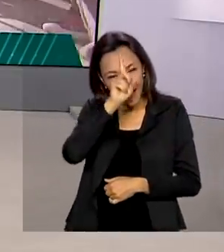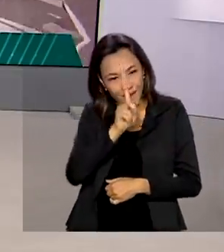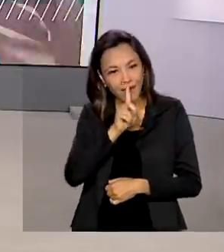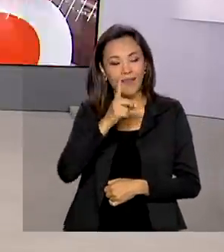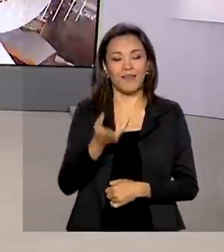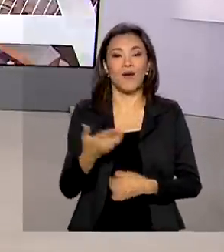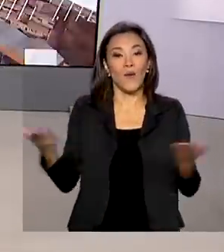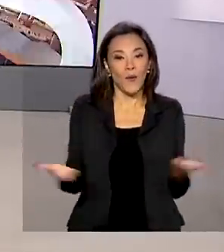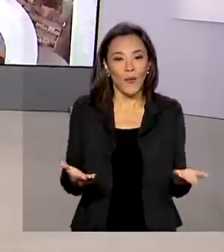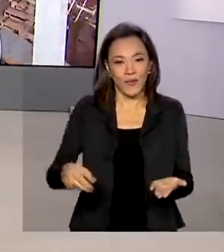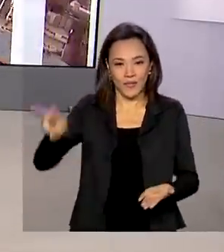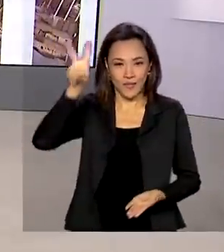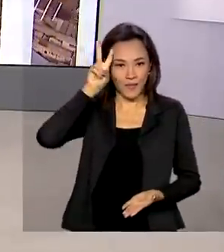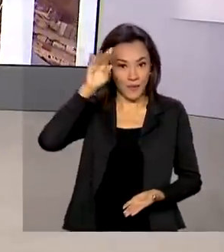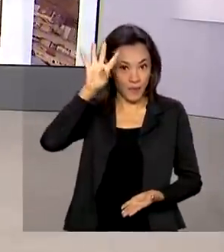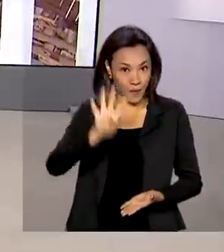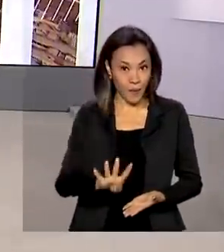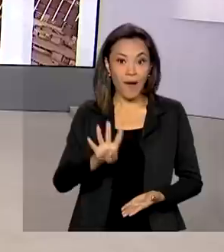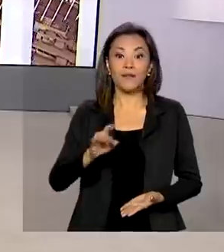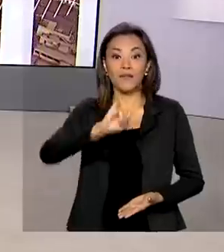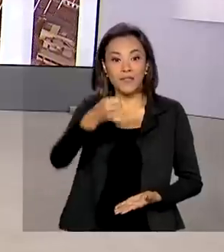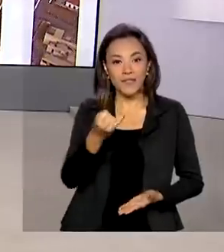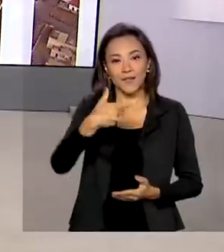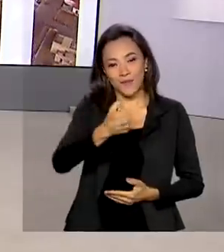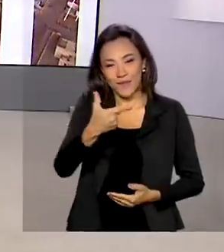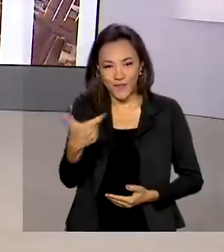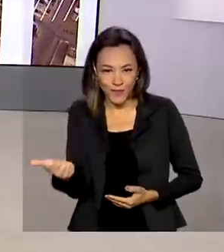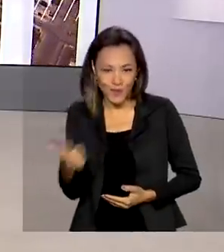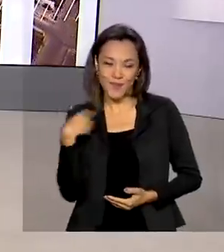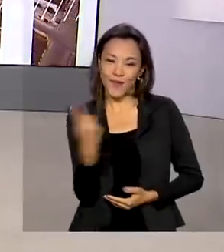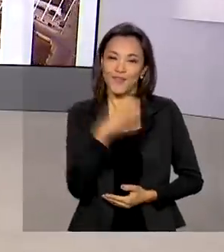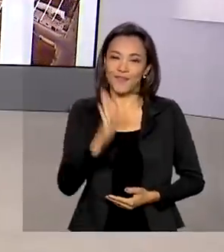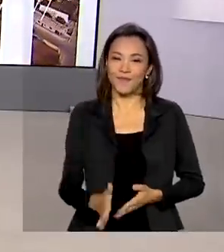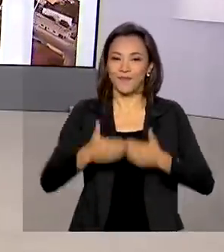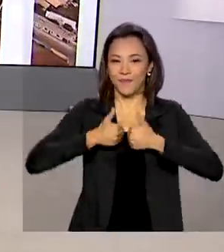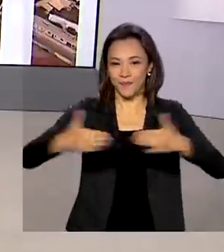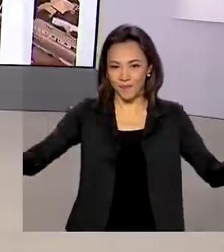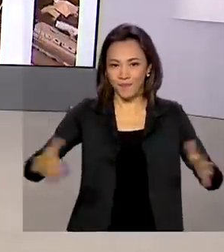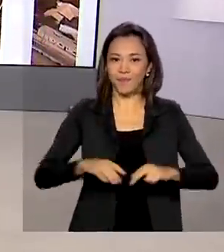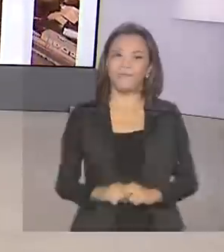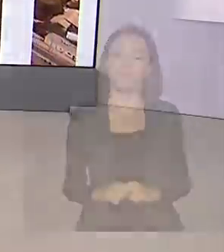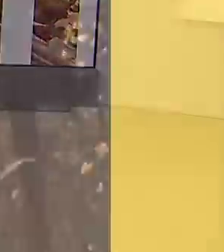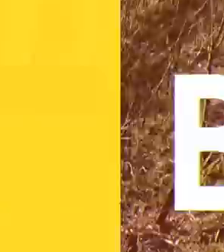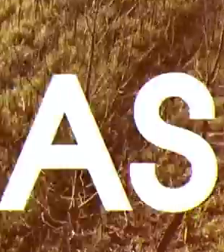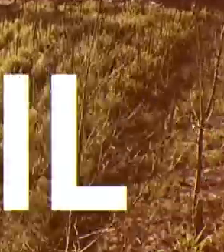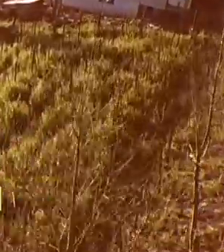segunda-feira, 4 de janeiro de 2021. O Brasil em dia já está no ar.